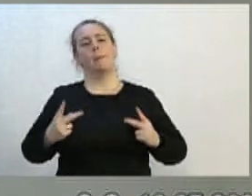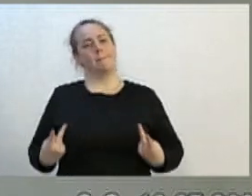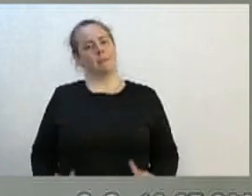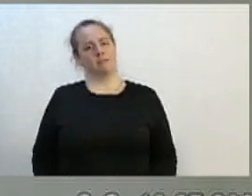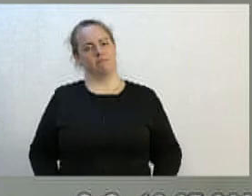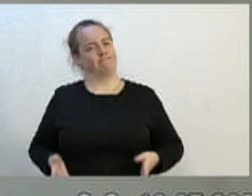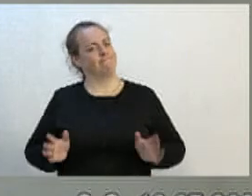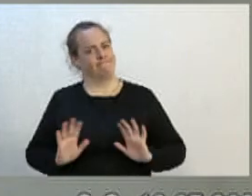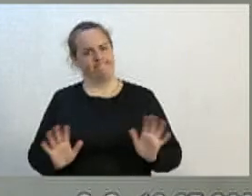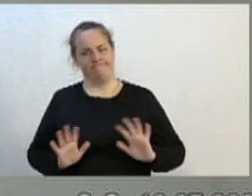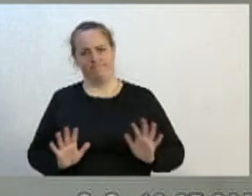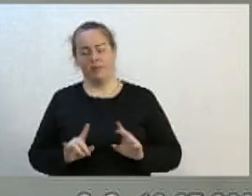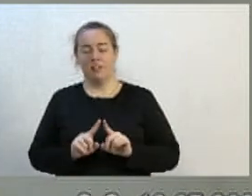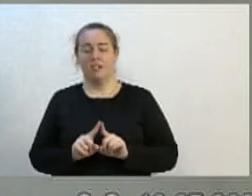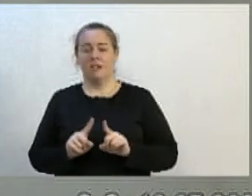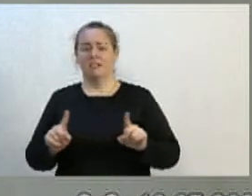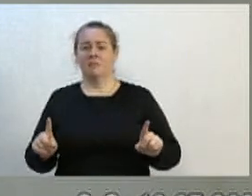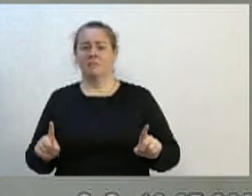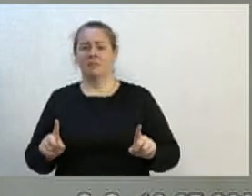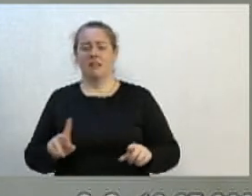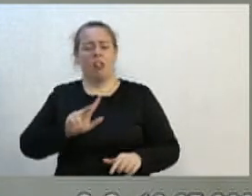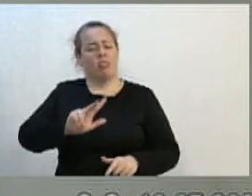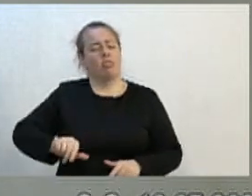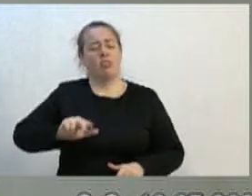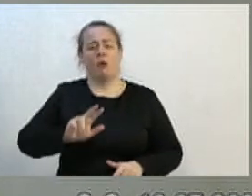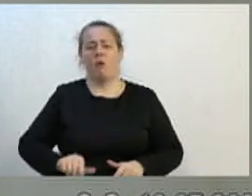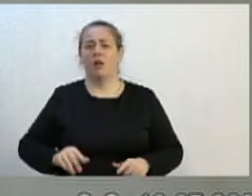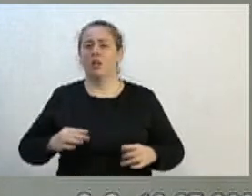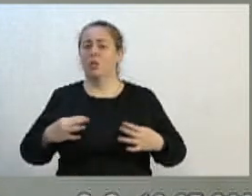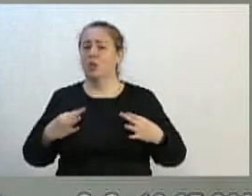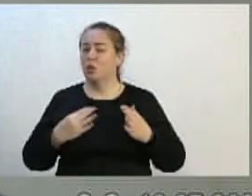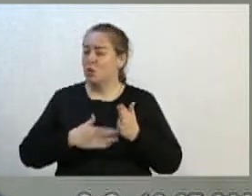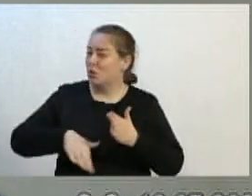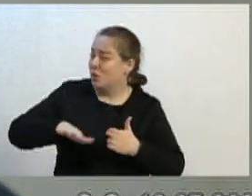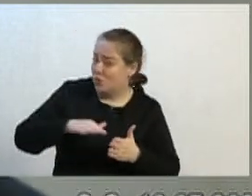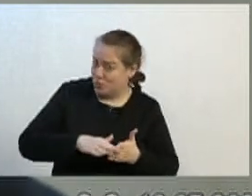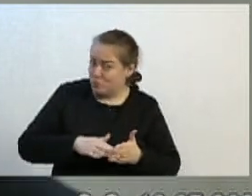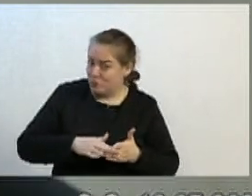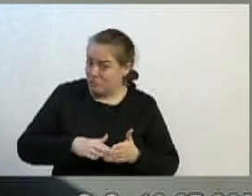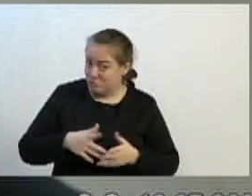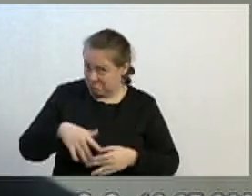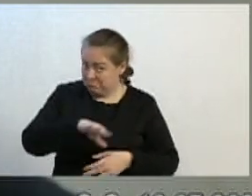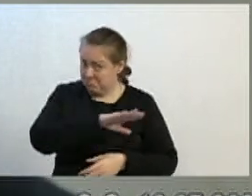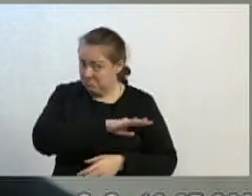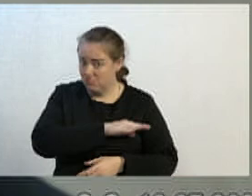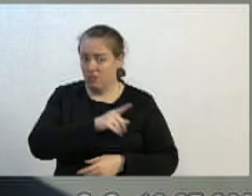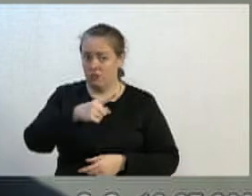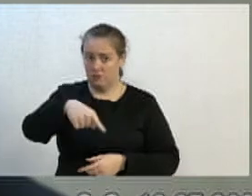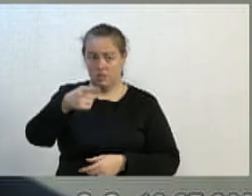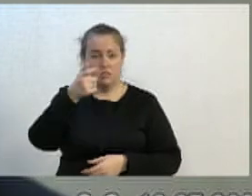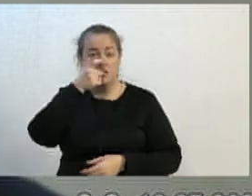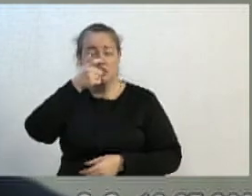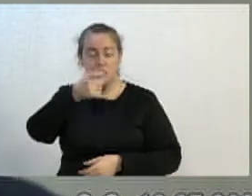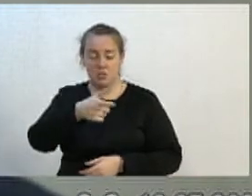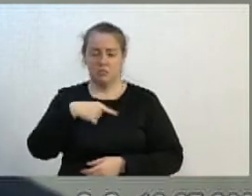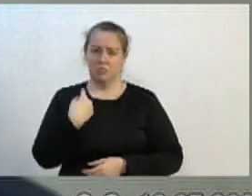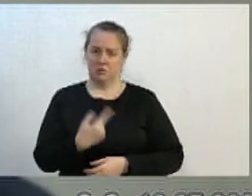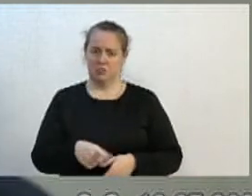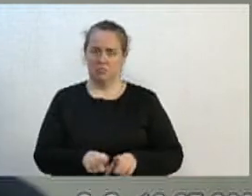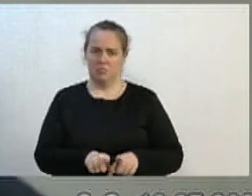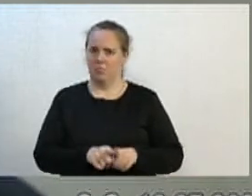Mas nem tudo, colegas, e a senhora e o senhor que está nos acompanhando, é